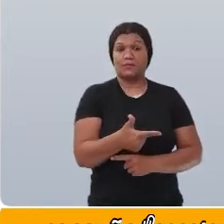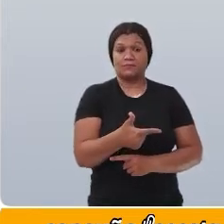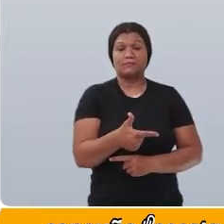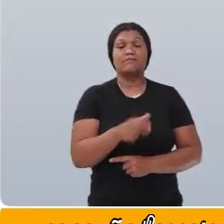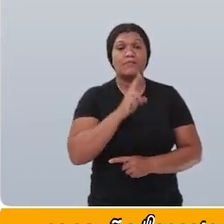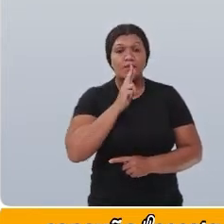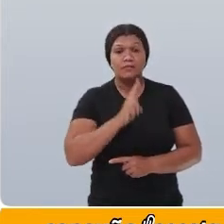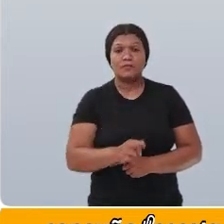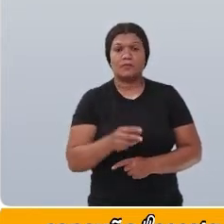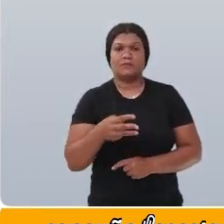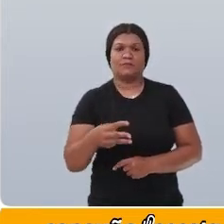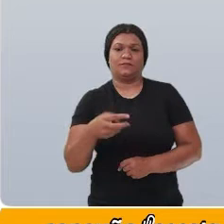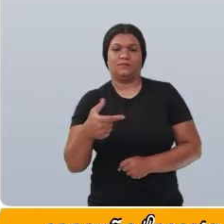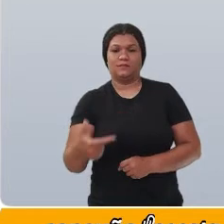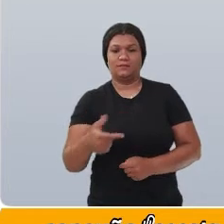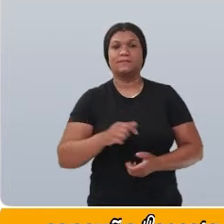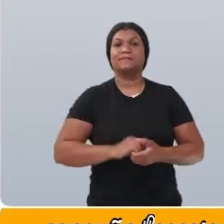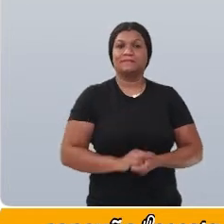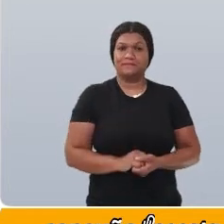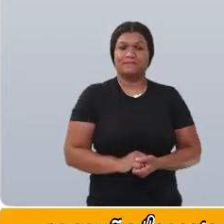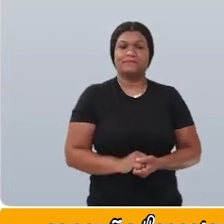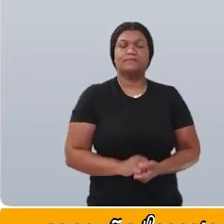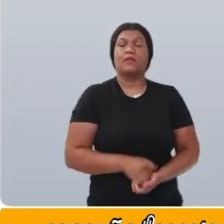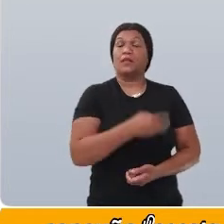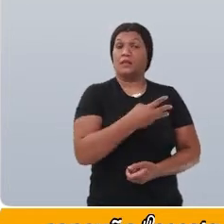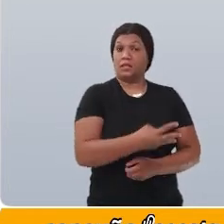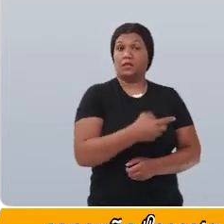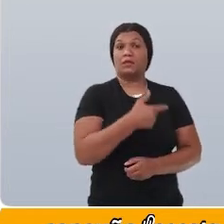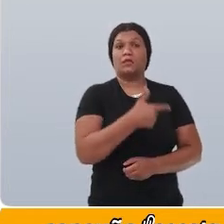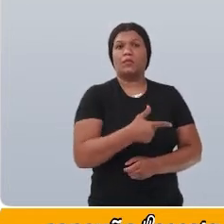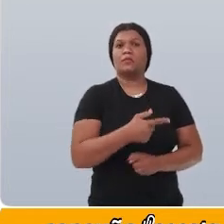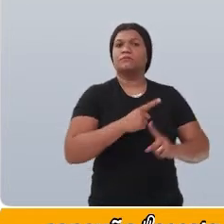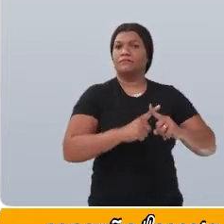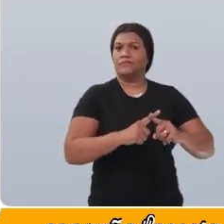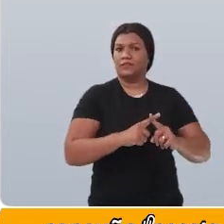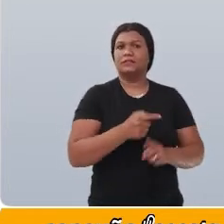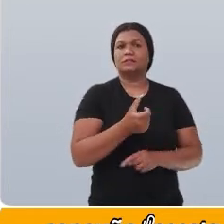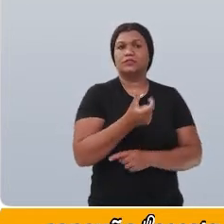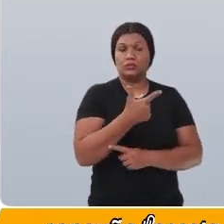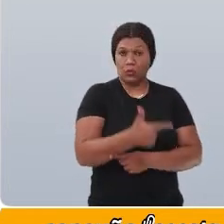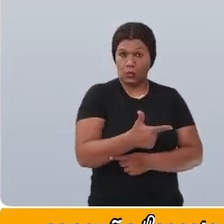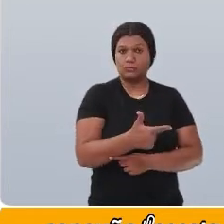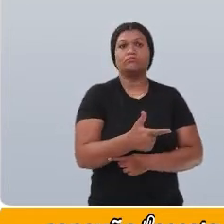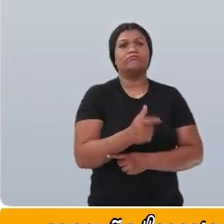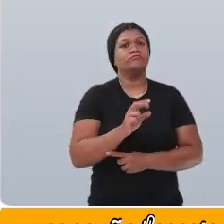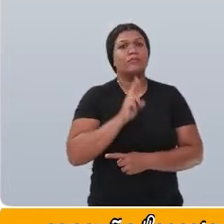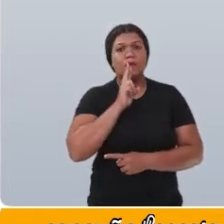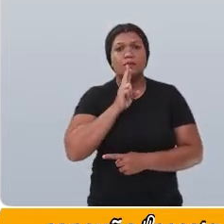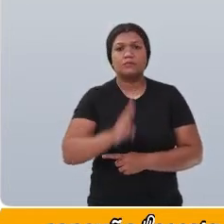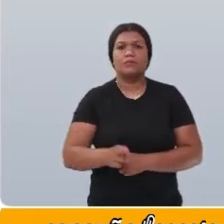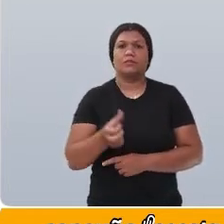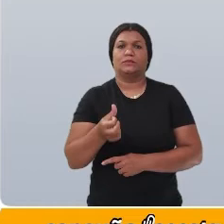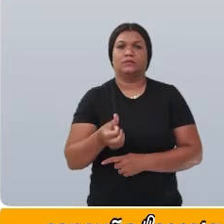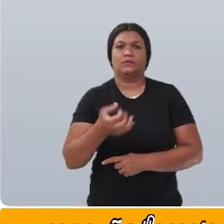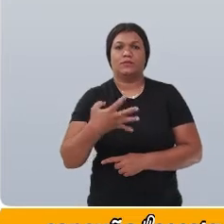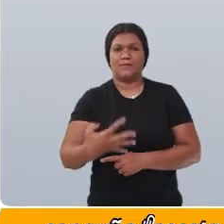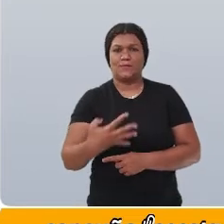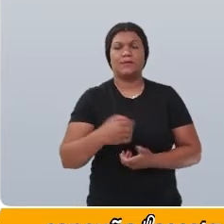é 32. E 32 vezes 2 é 64.